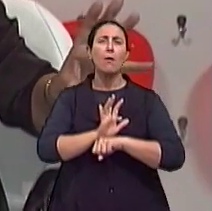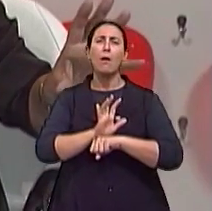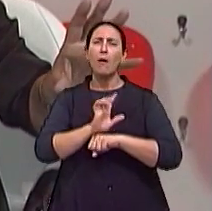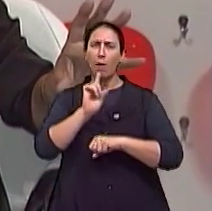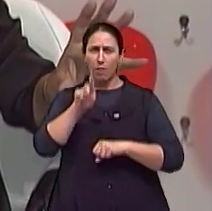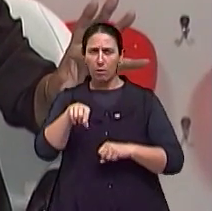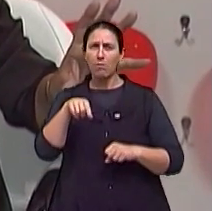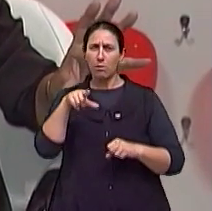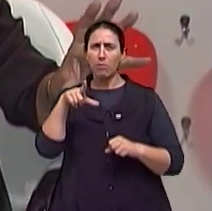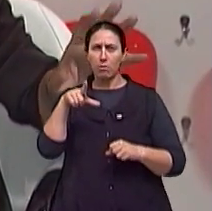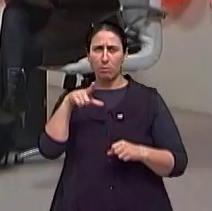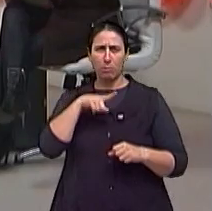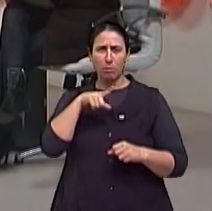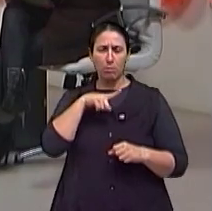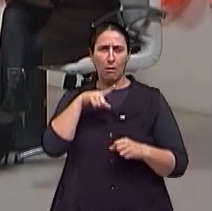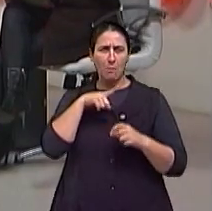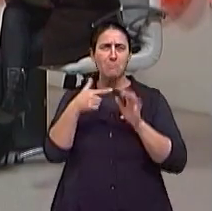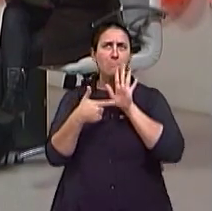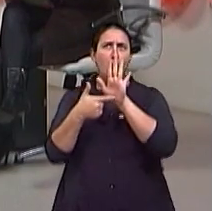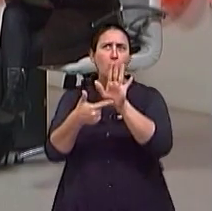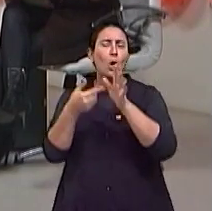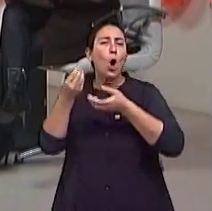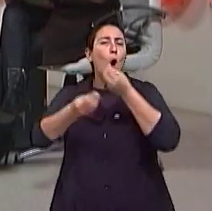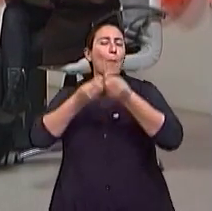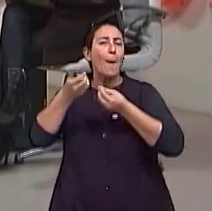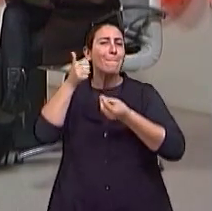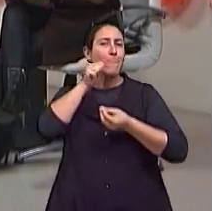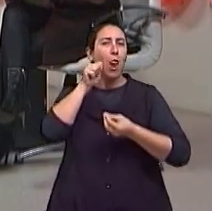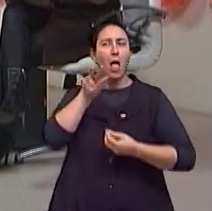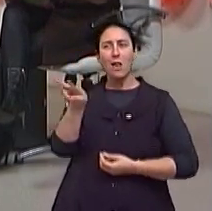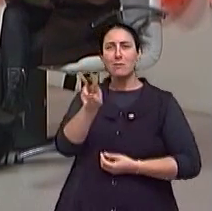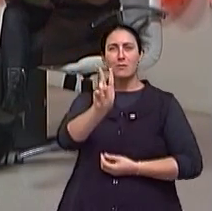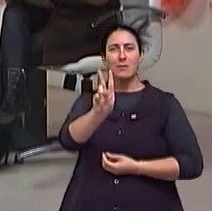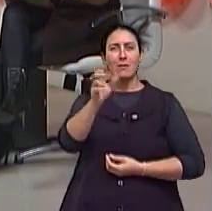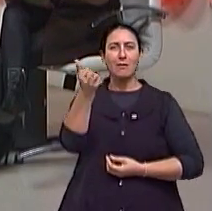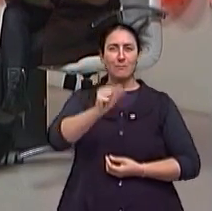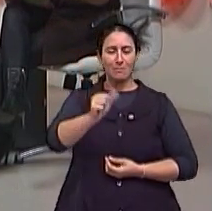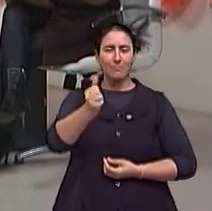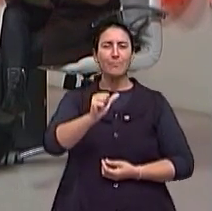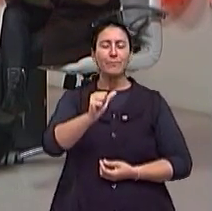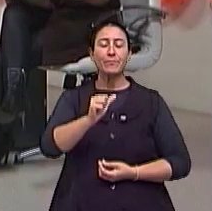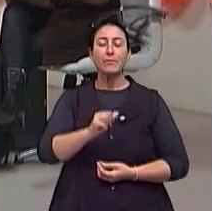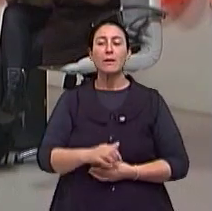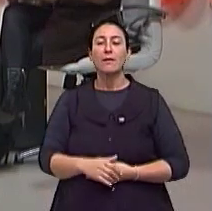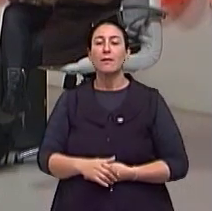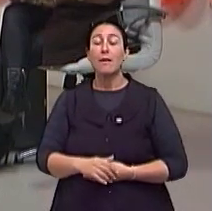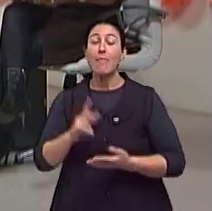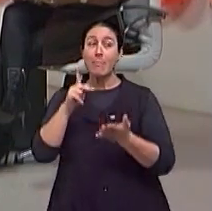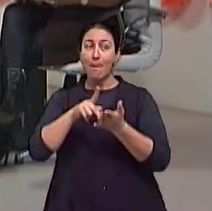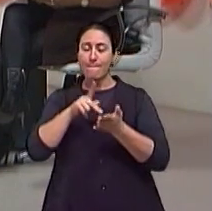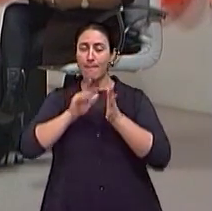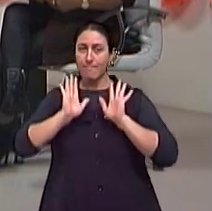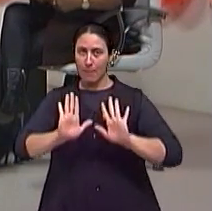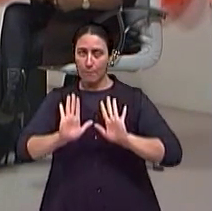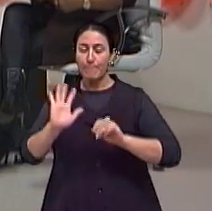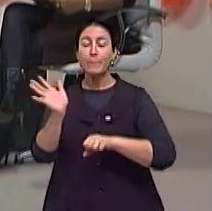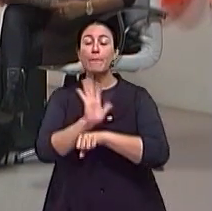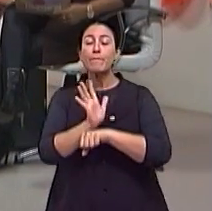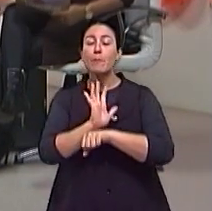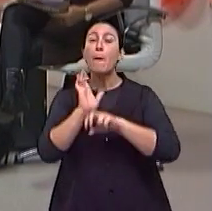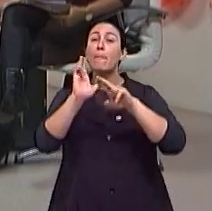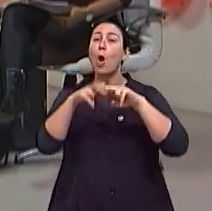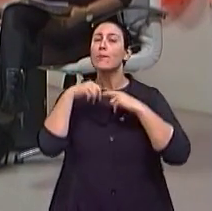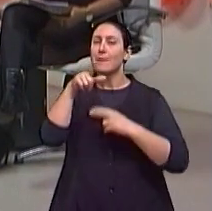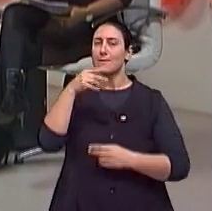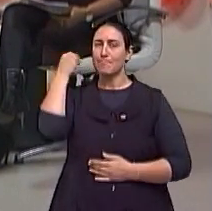nesta pequena cena, né? Da relação dessas mulheres. Na verdade, é assim, o filme surgiu da